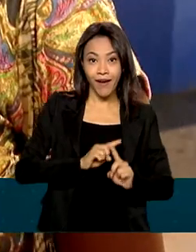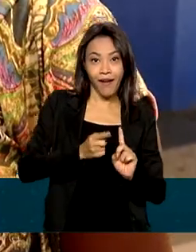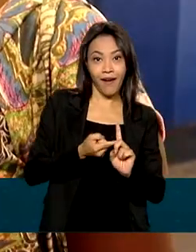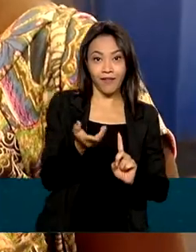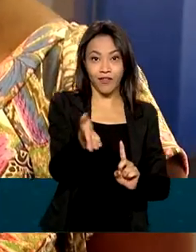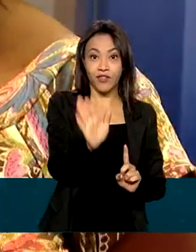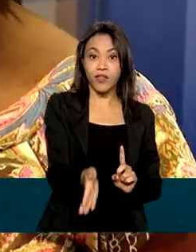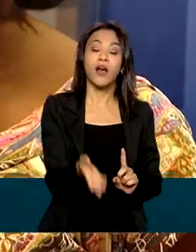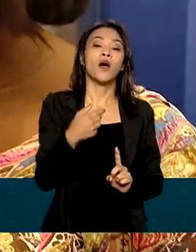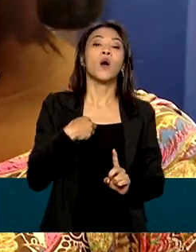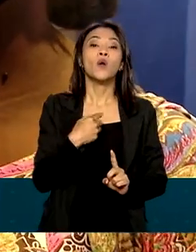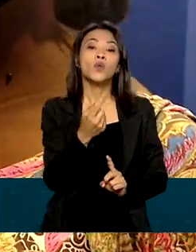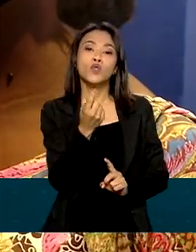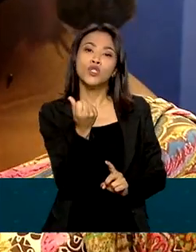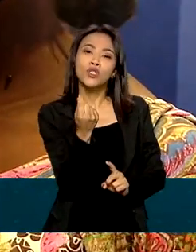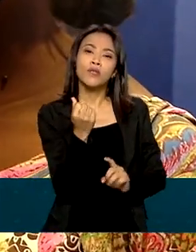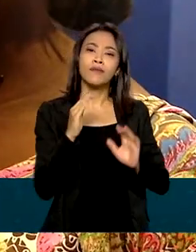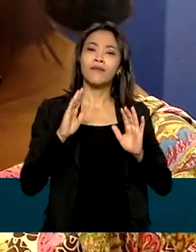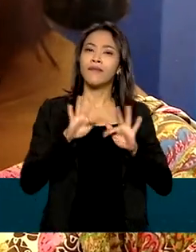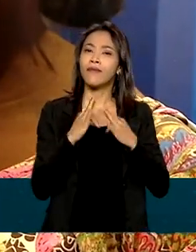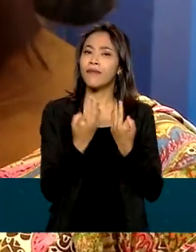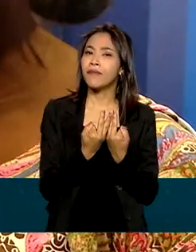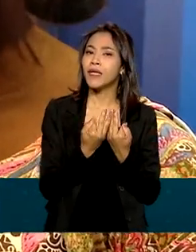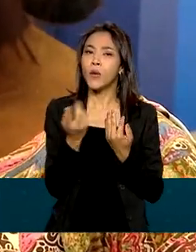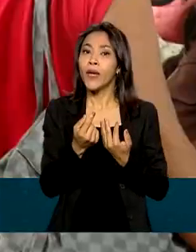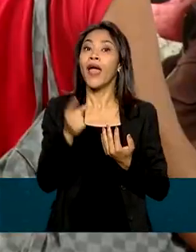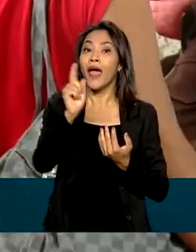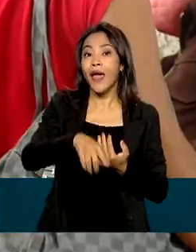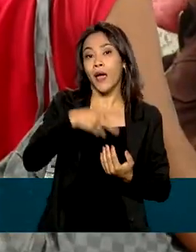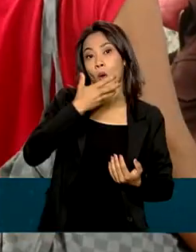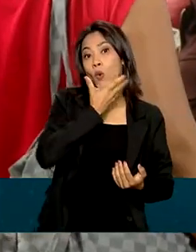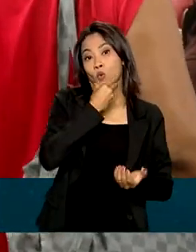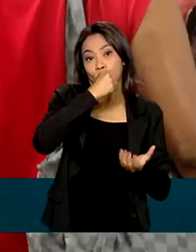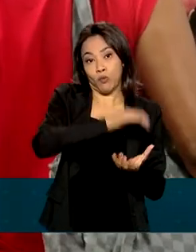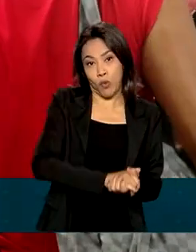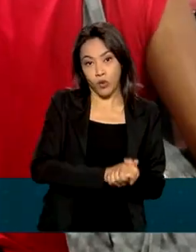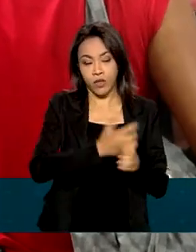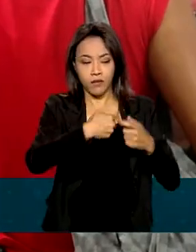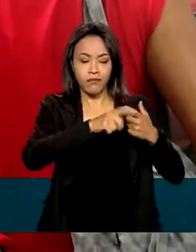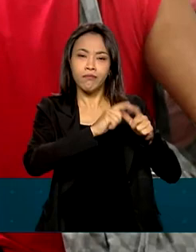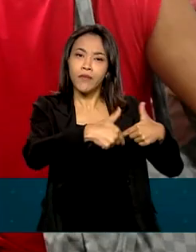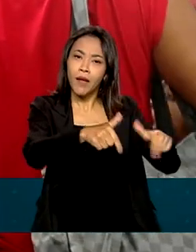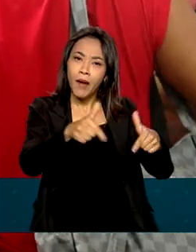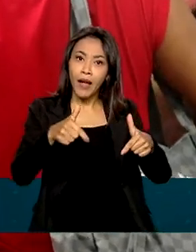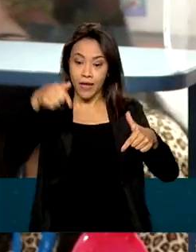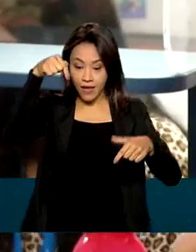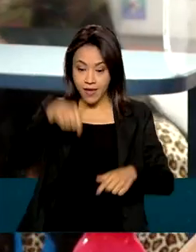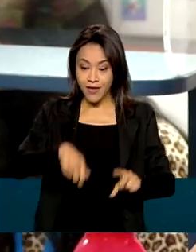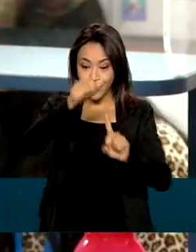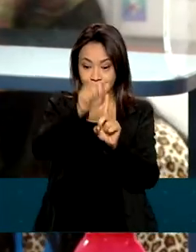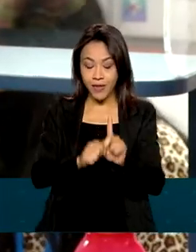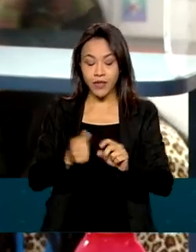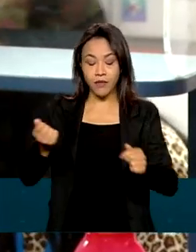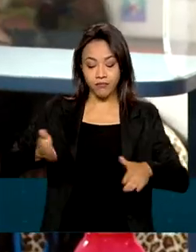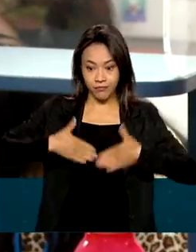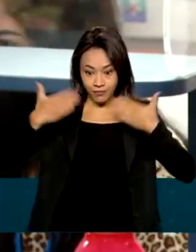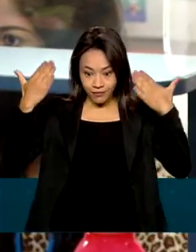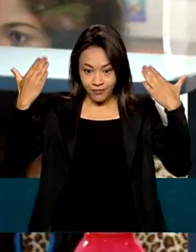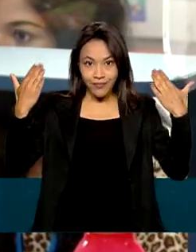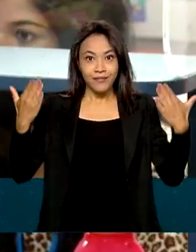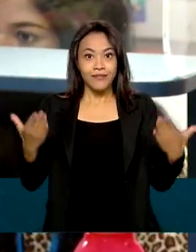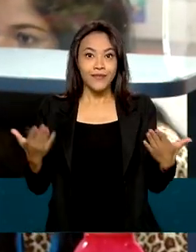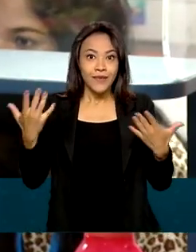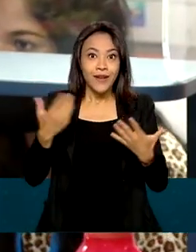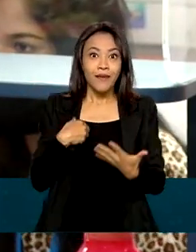sustento da casa vem dos pequenos bicos que o marido faz. Este mês, ela foi surpreendida com a inclusão da família